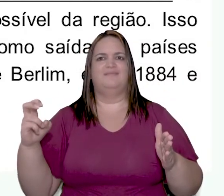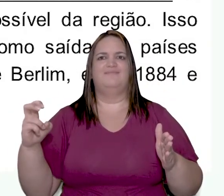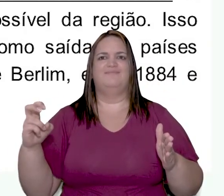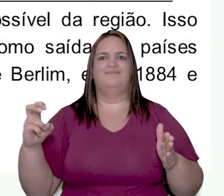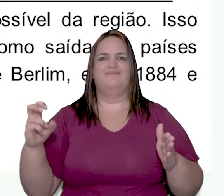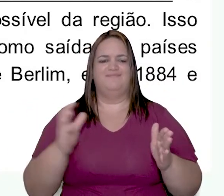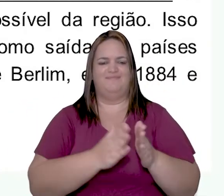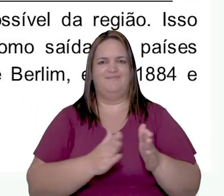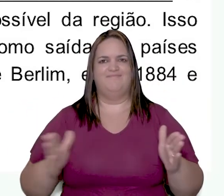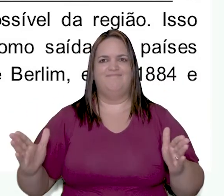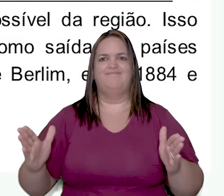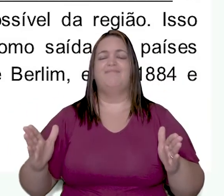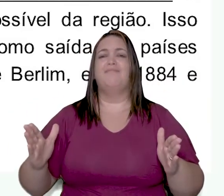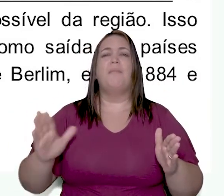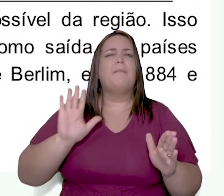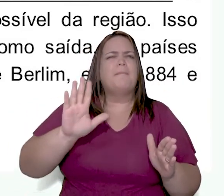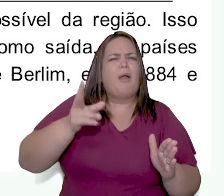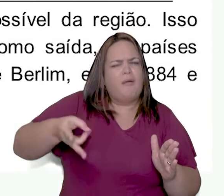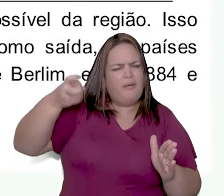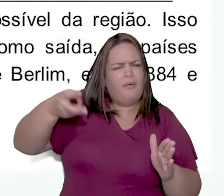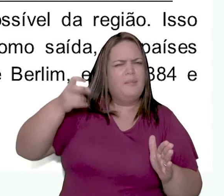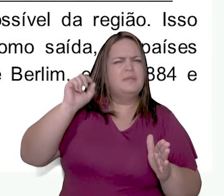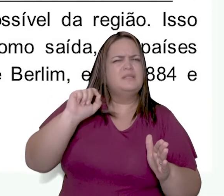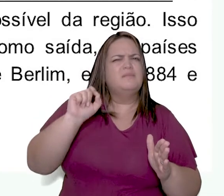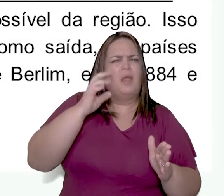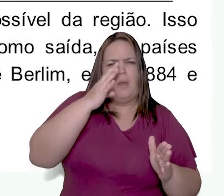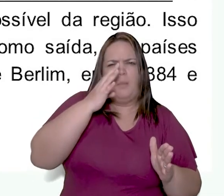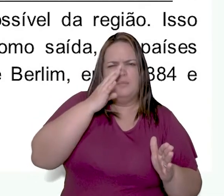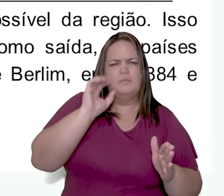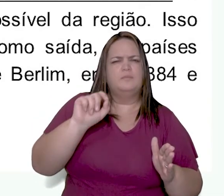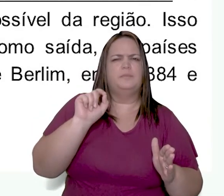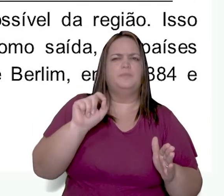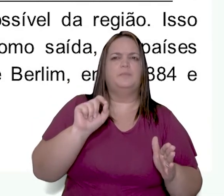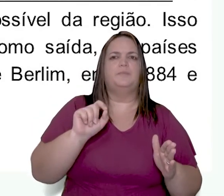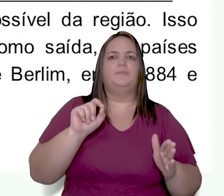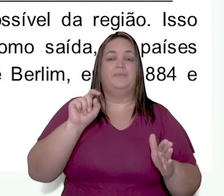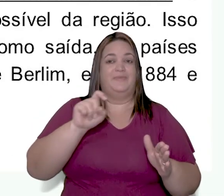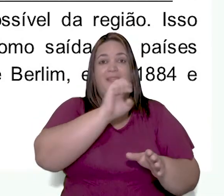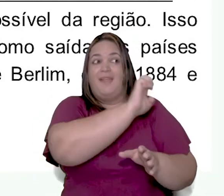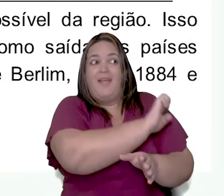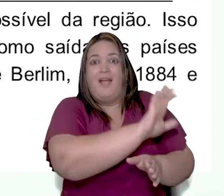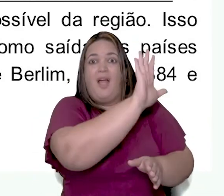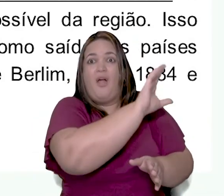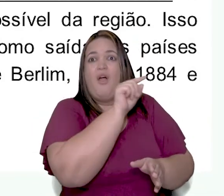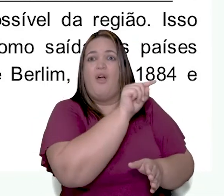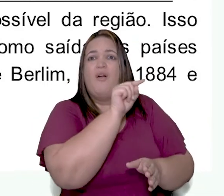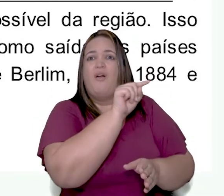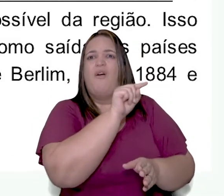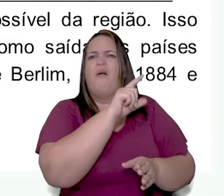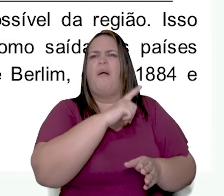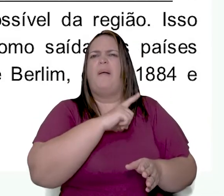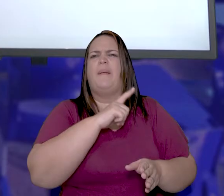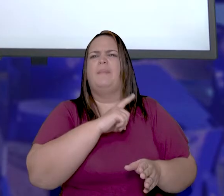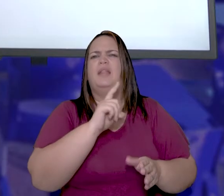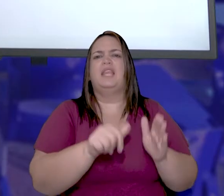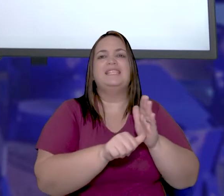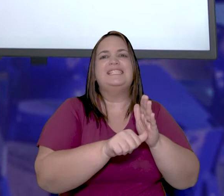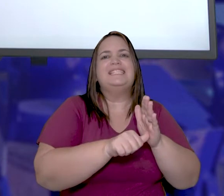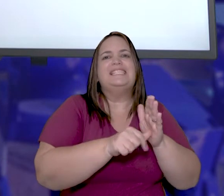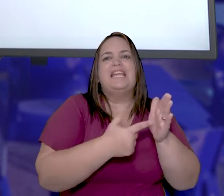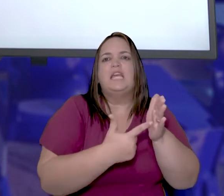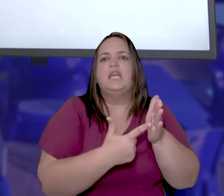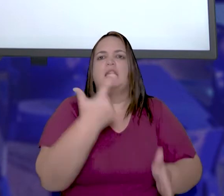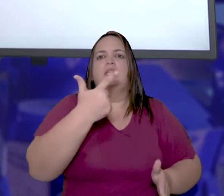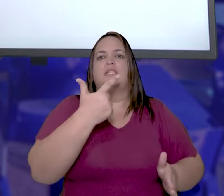de 1884 a 1885. O que é que nós temos que observar nesse momento?